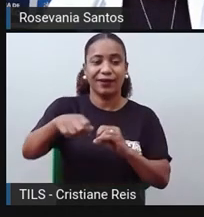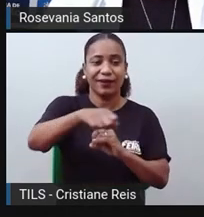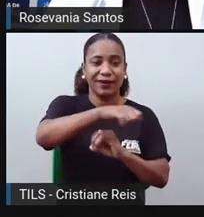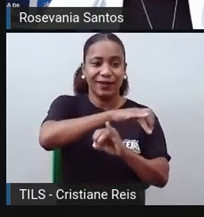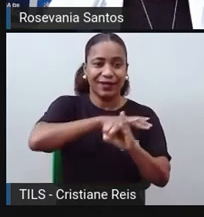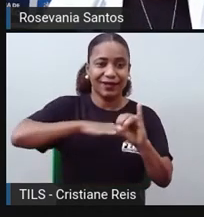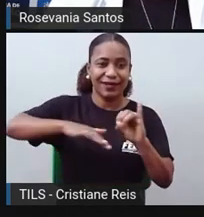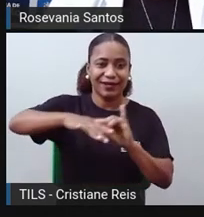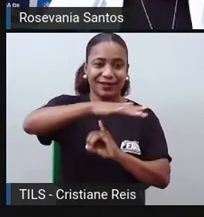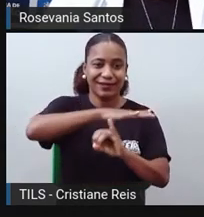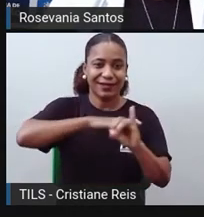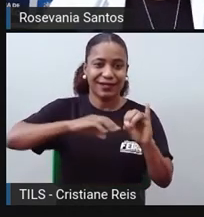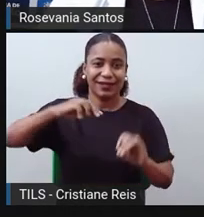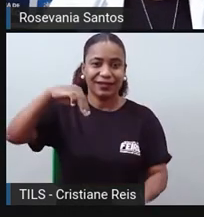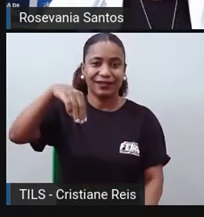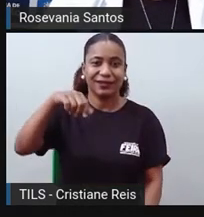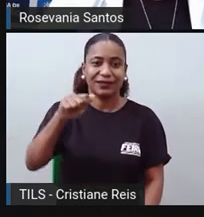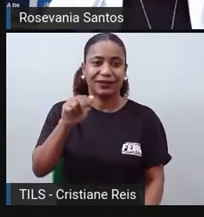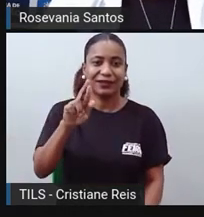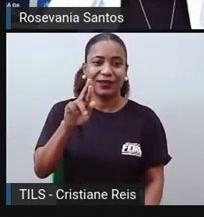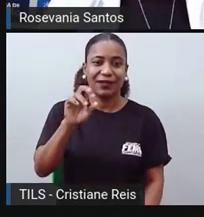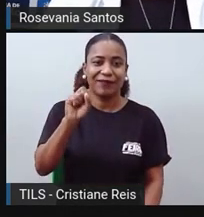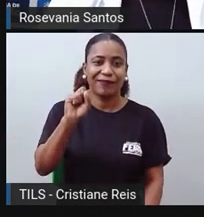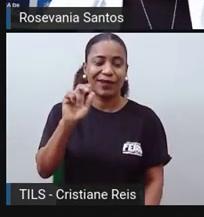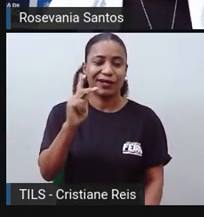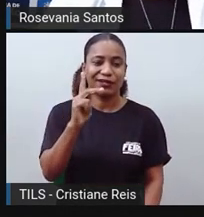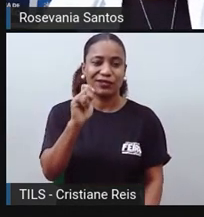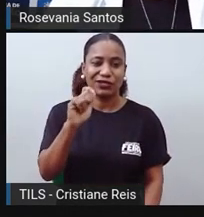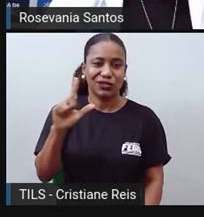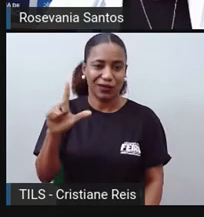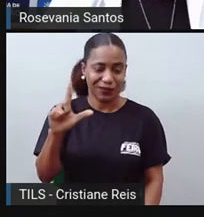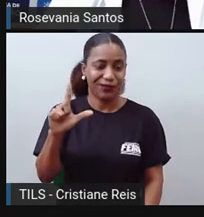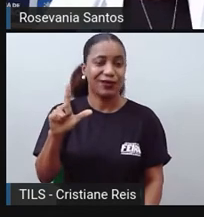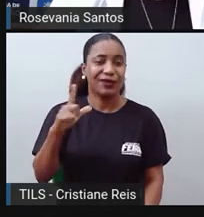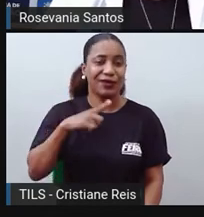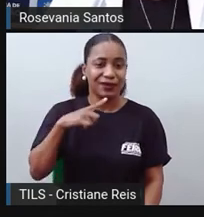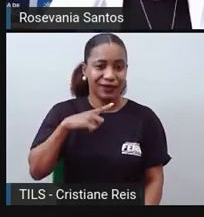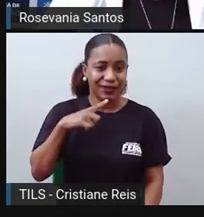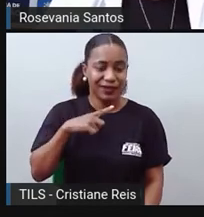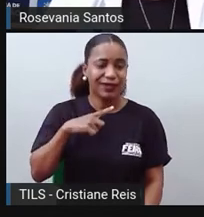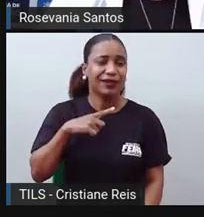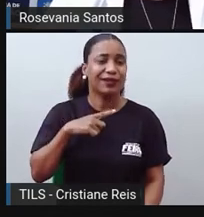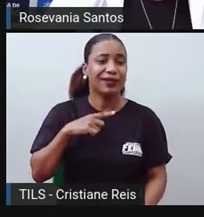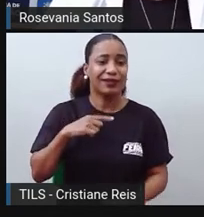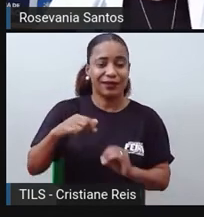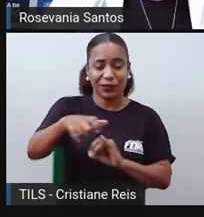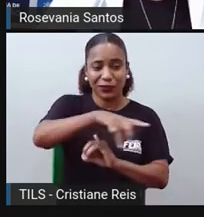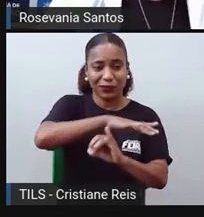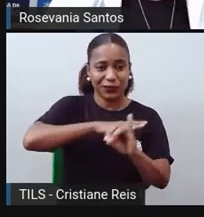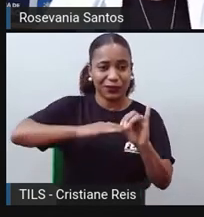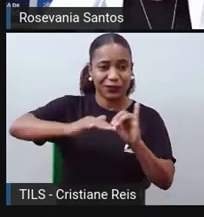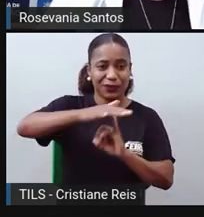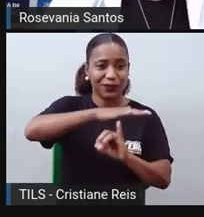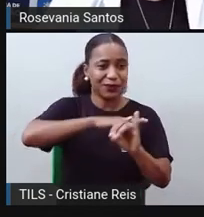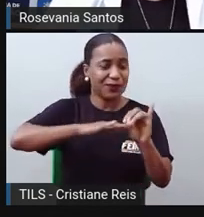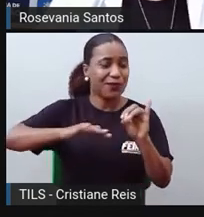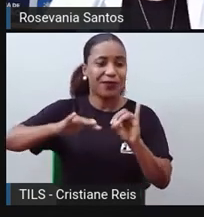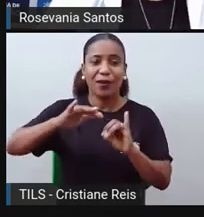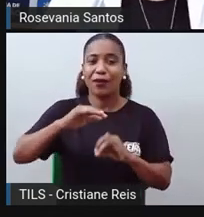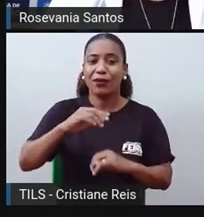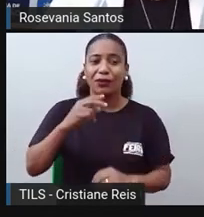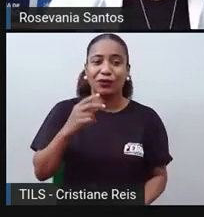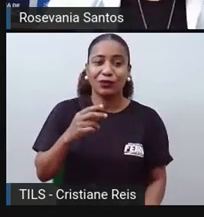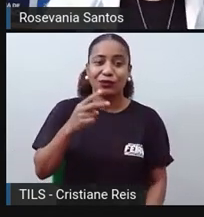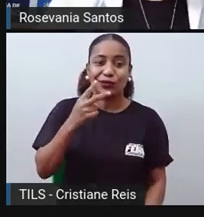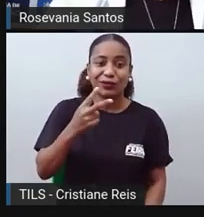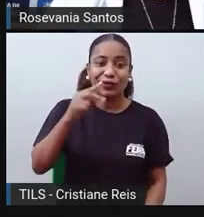direto ouve falar, né? Delas. Então, formada por mais de 2.500 ilhas, coralinhas e bucânicas,